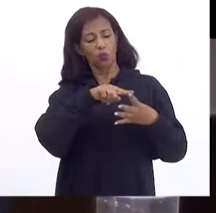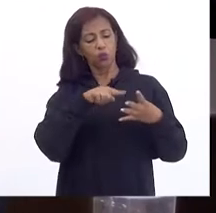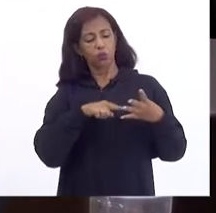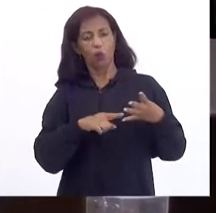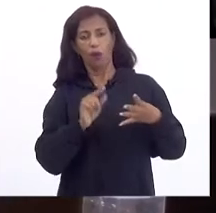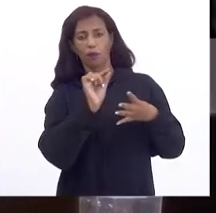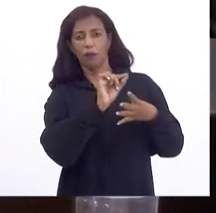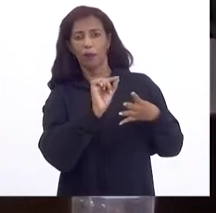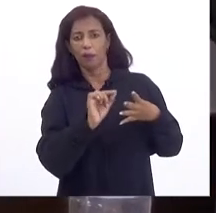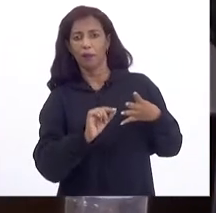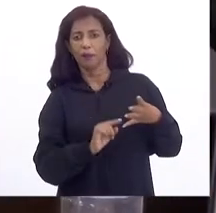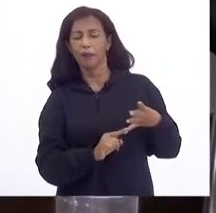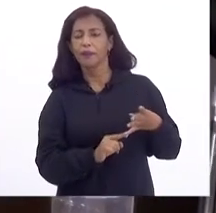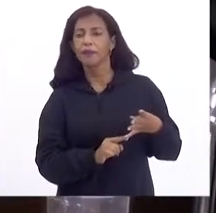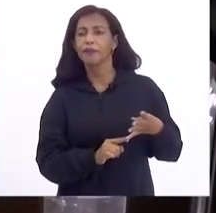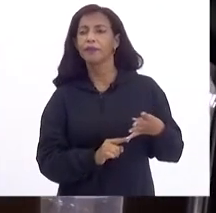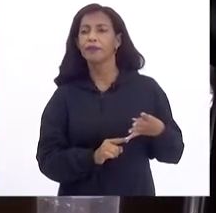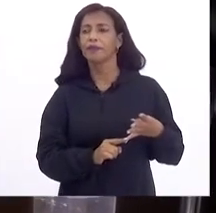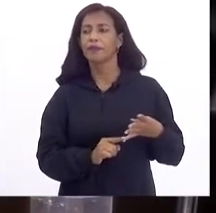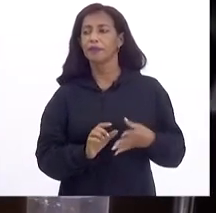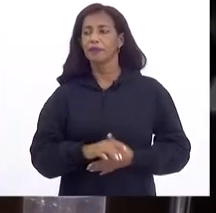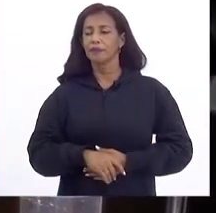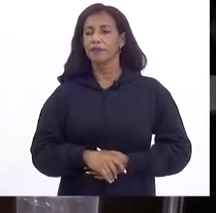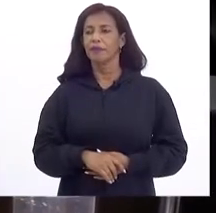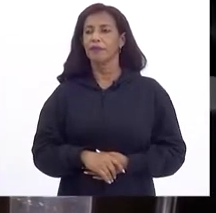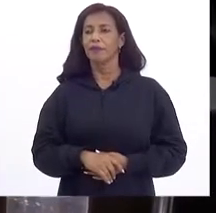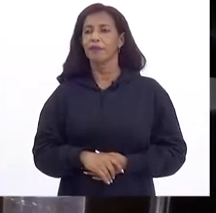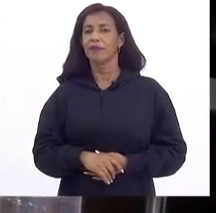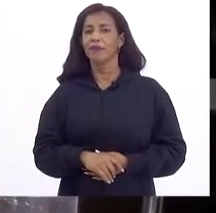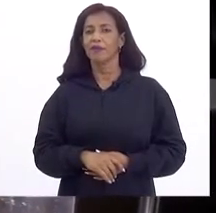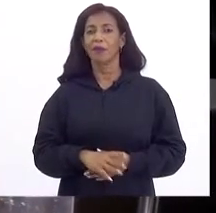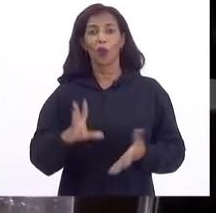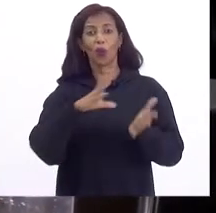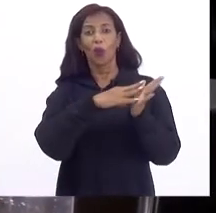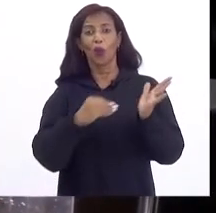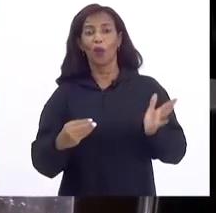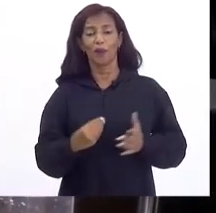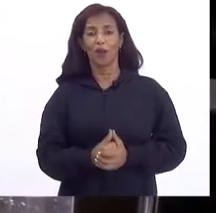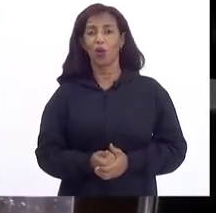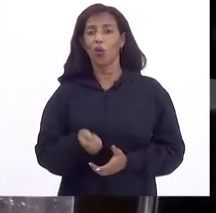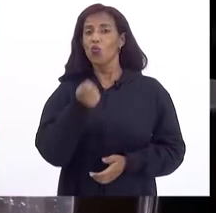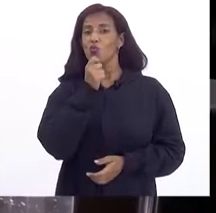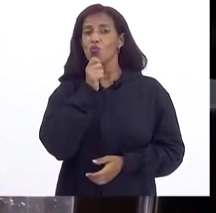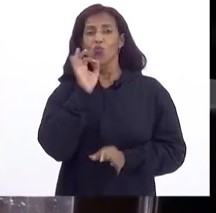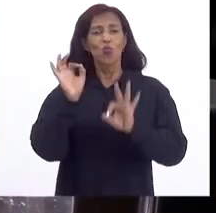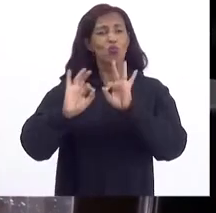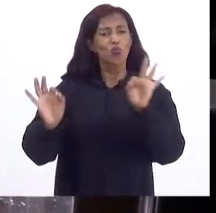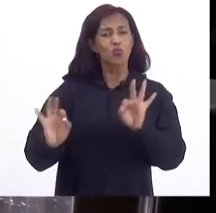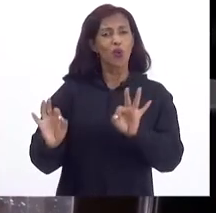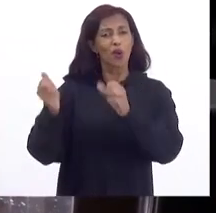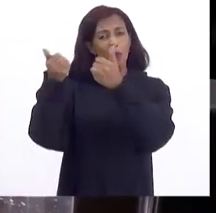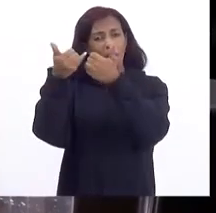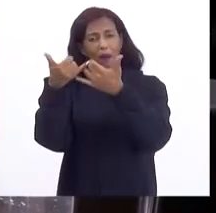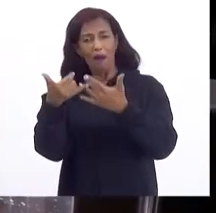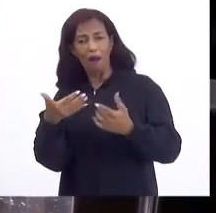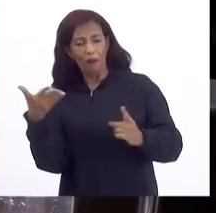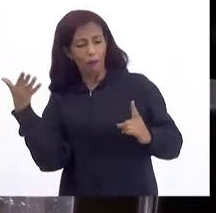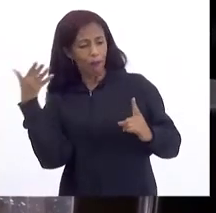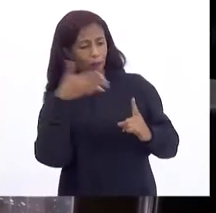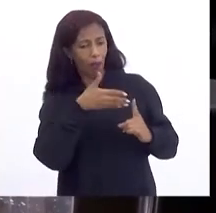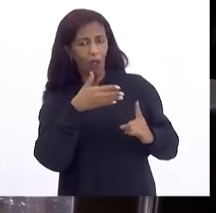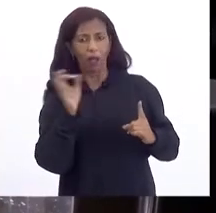Itens São Genéricos Não tem Nenhuma observação Específico